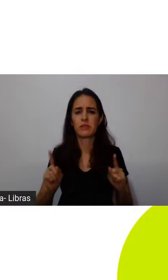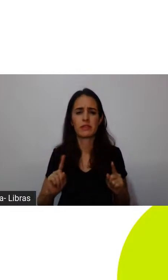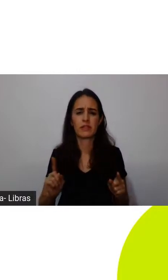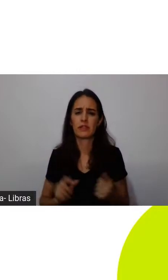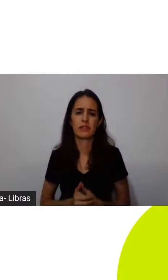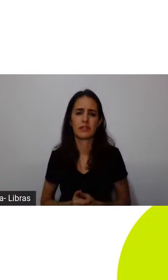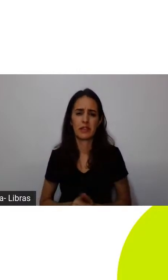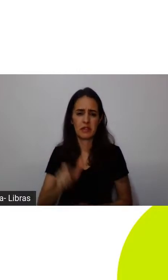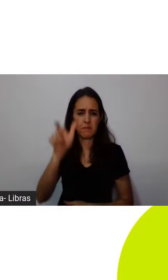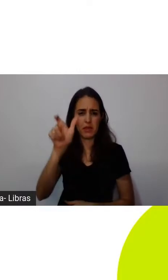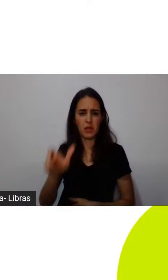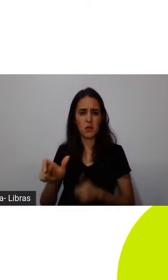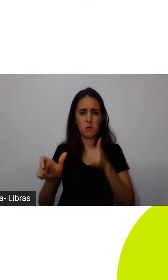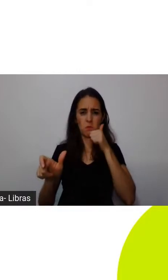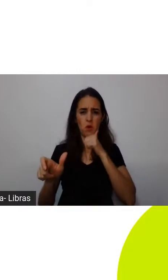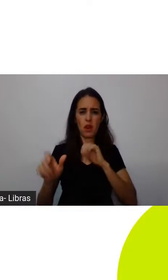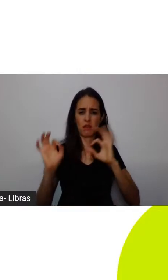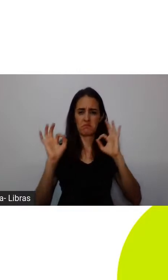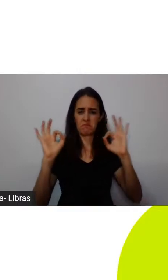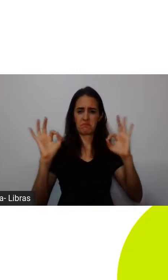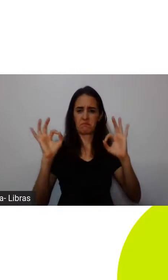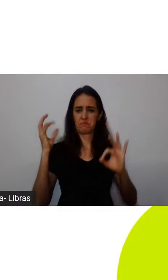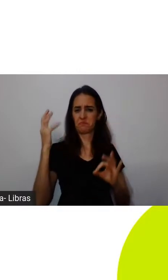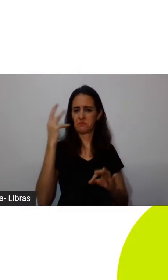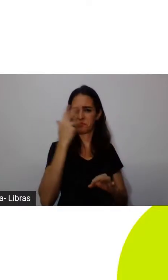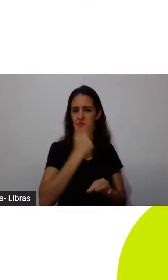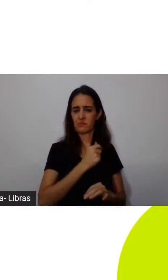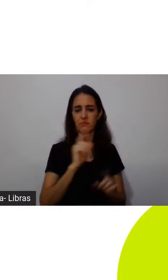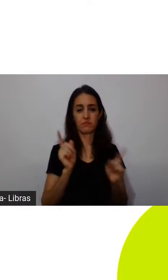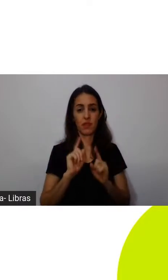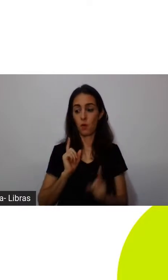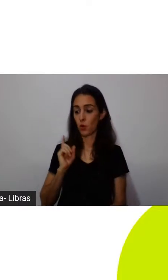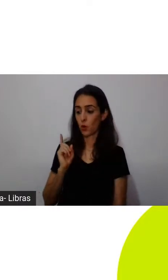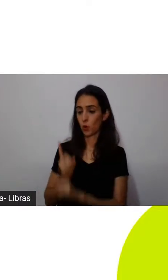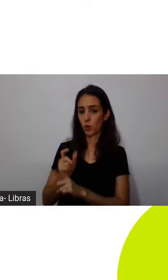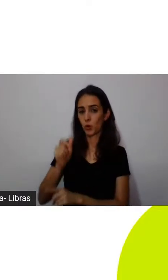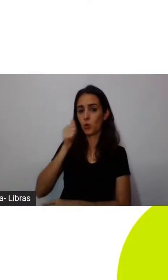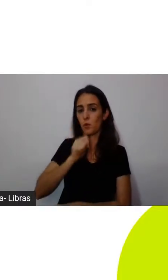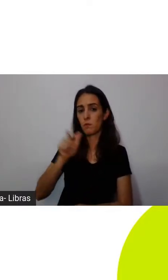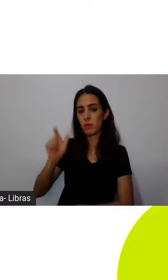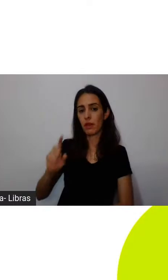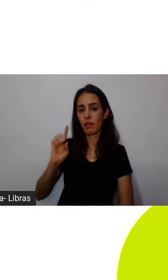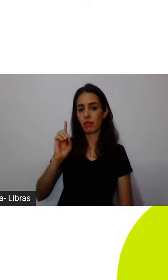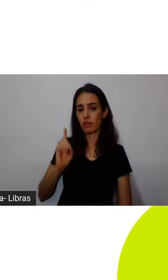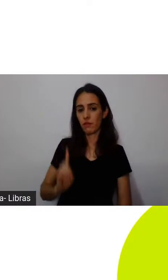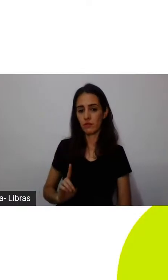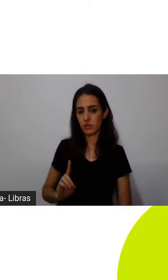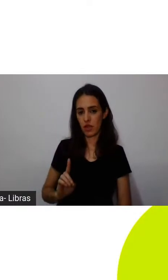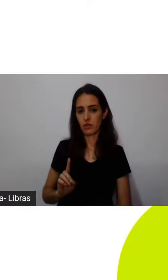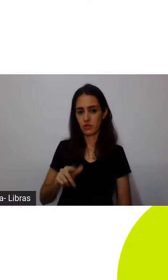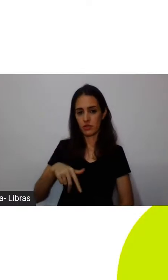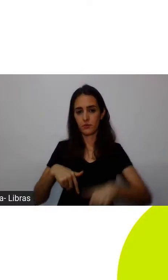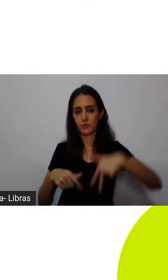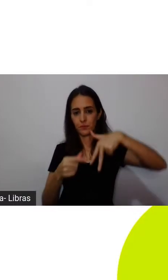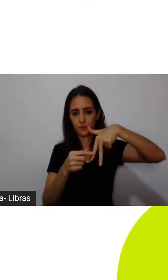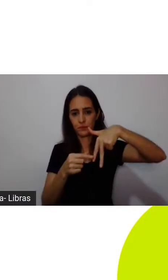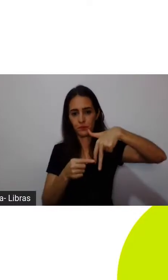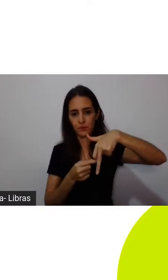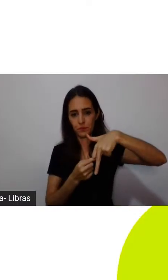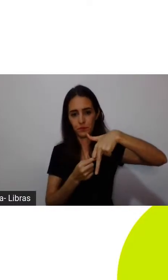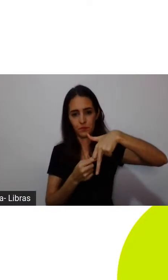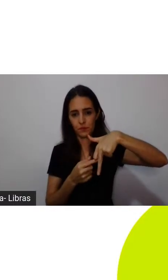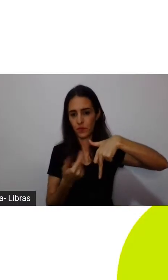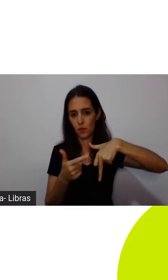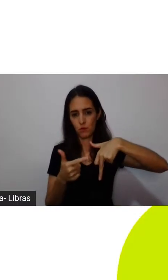social e nem de beleza, ela era uma pessoa com deficiência, ela não tinha uma perna e